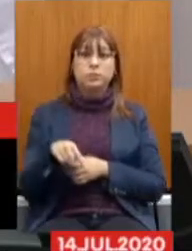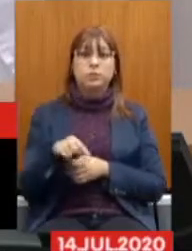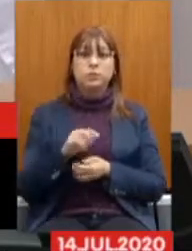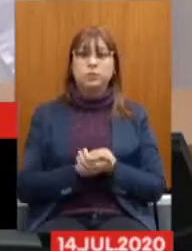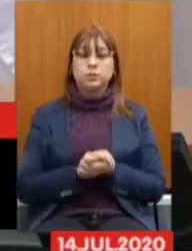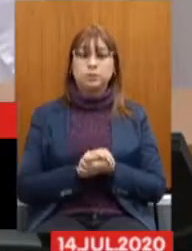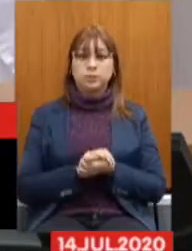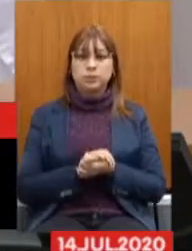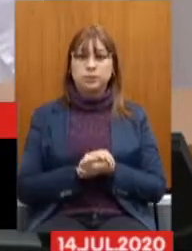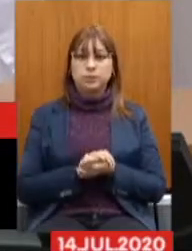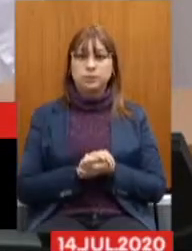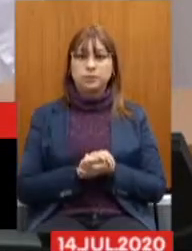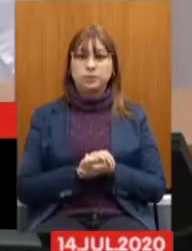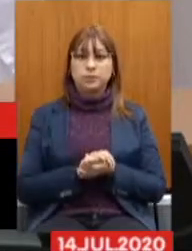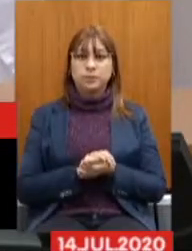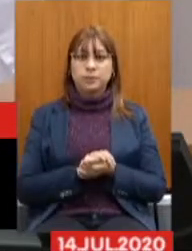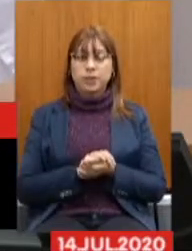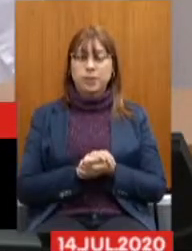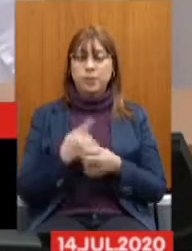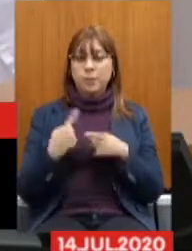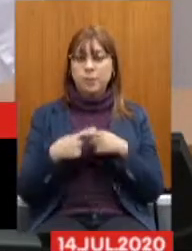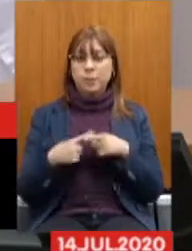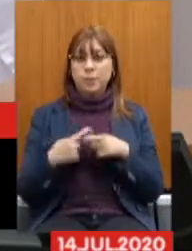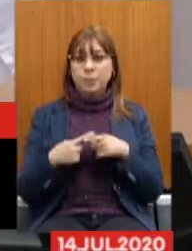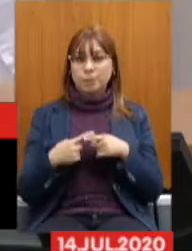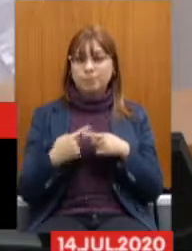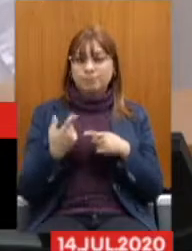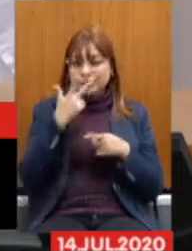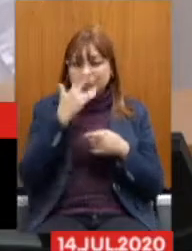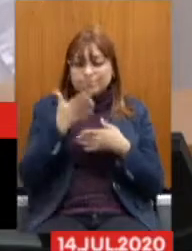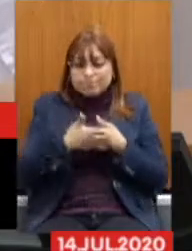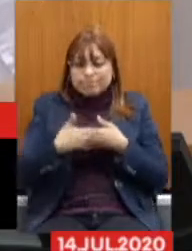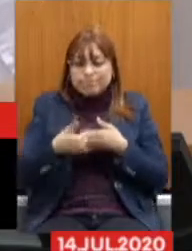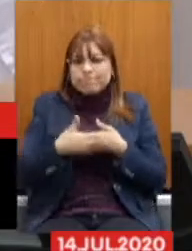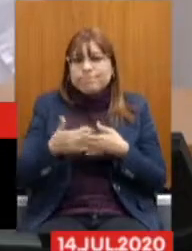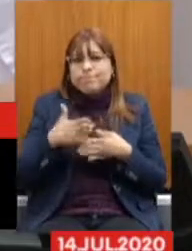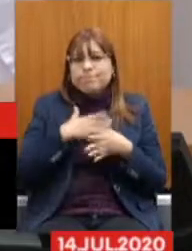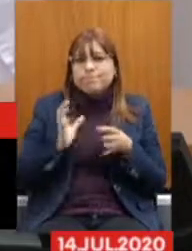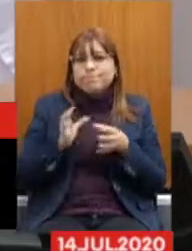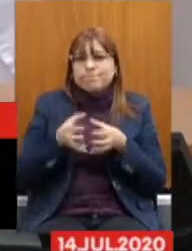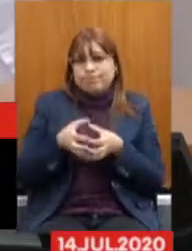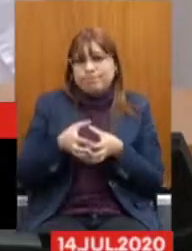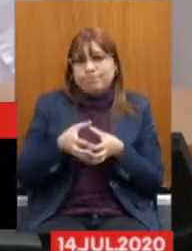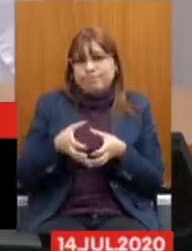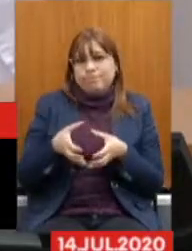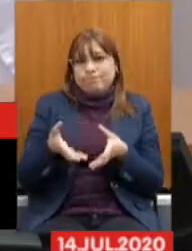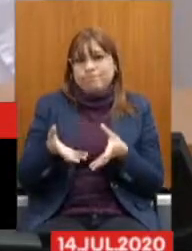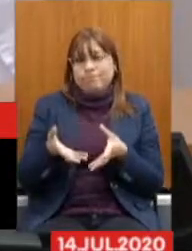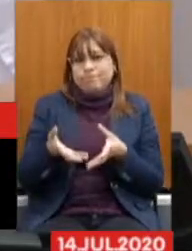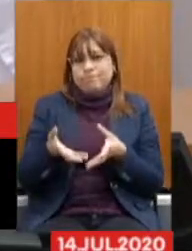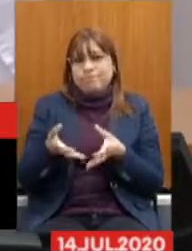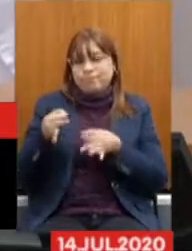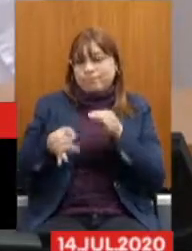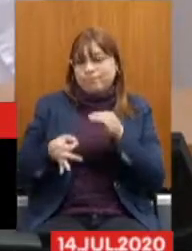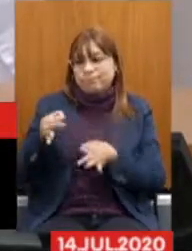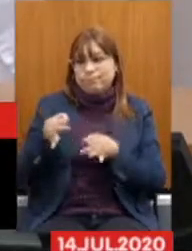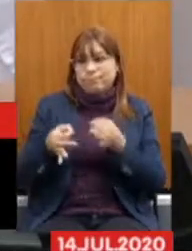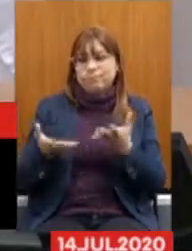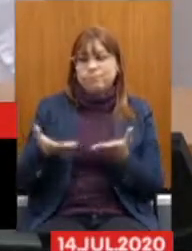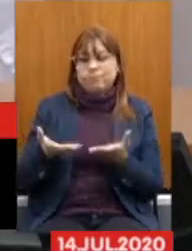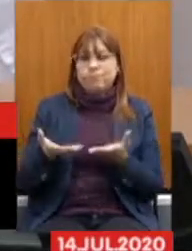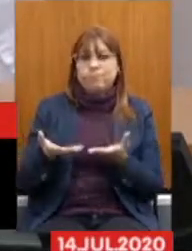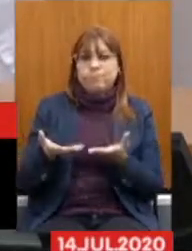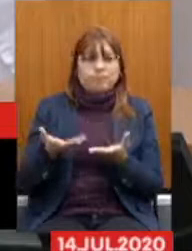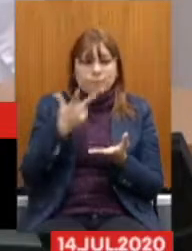De certa forma Acalentar a minha categoria A minha categoria Está O servidor judiciário Tal qual Os demais Servidores